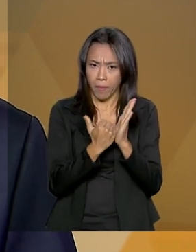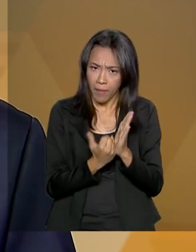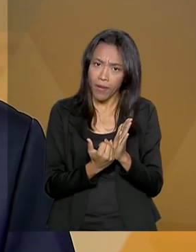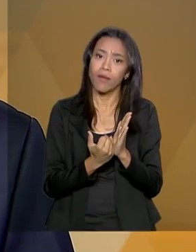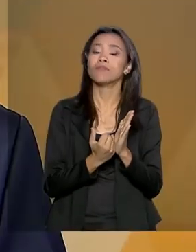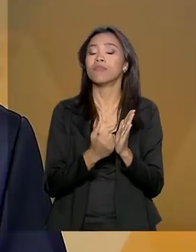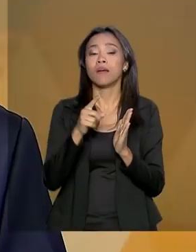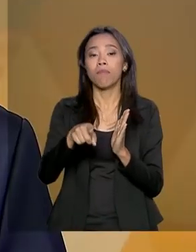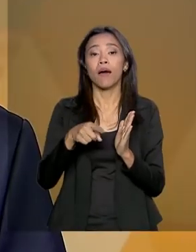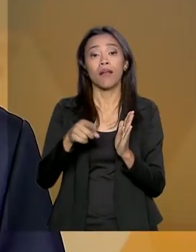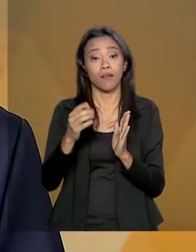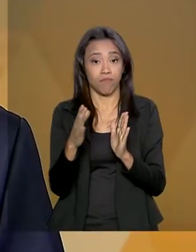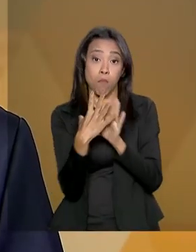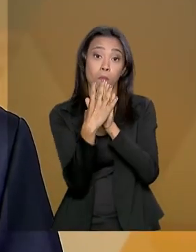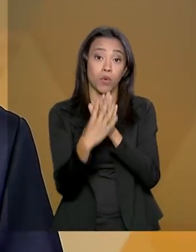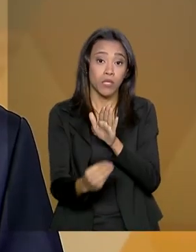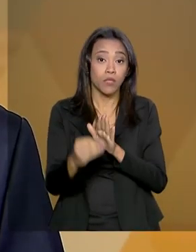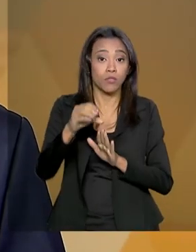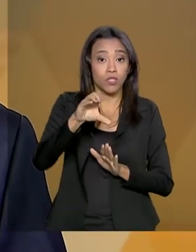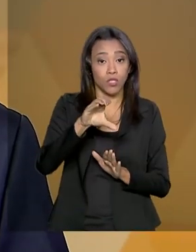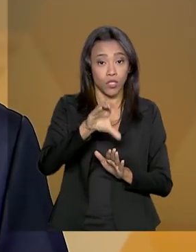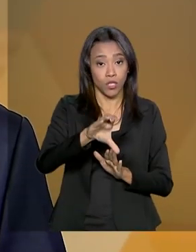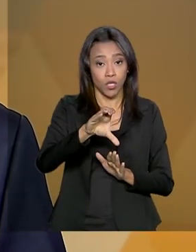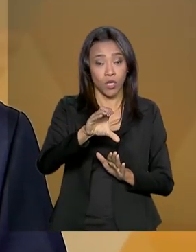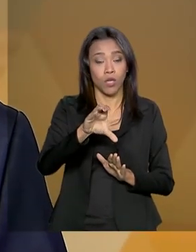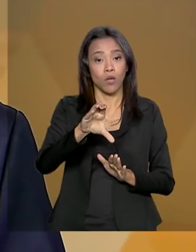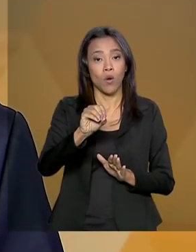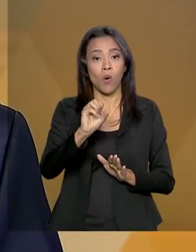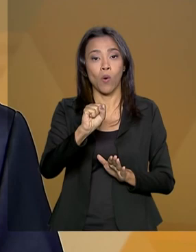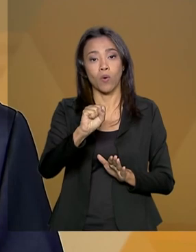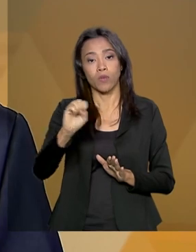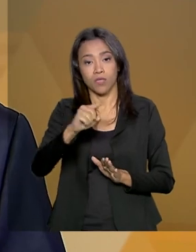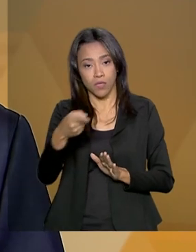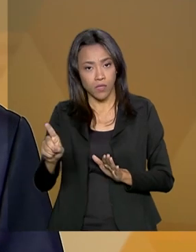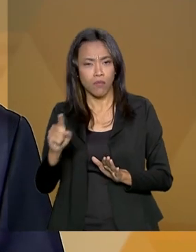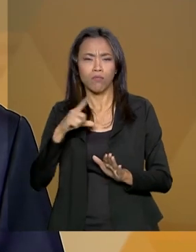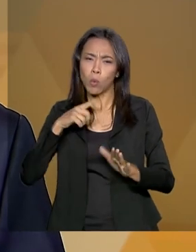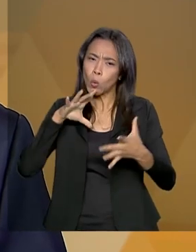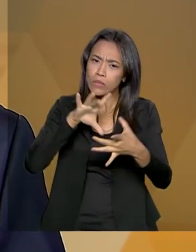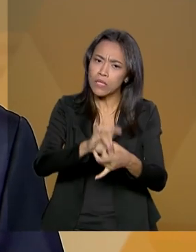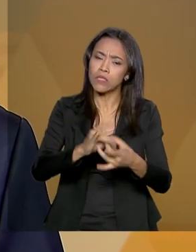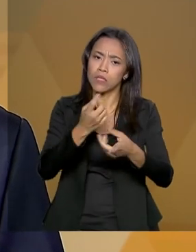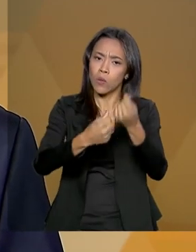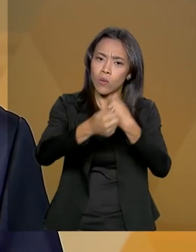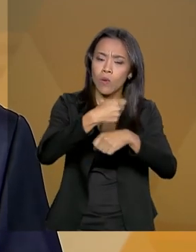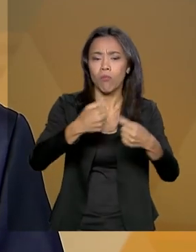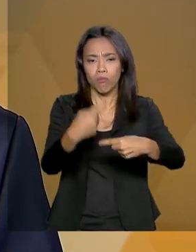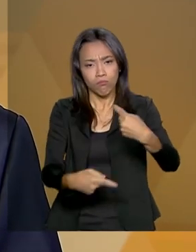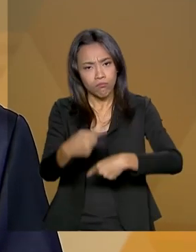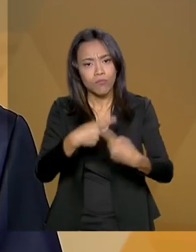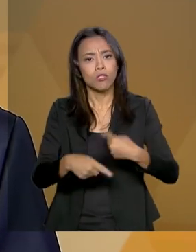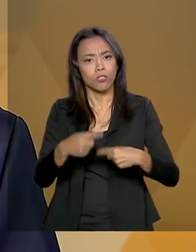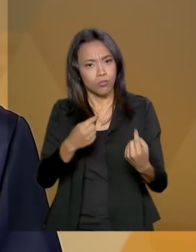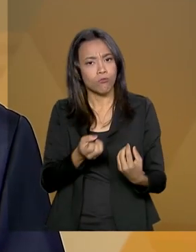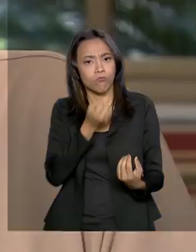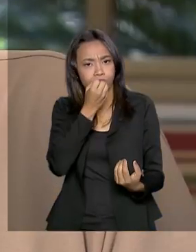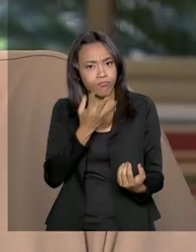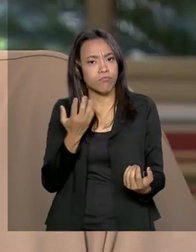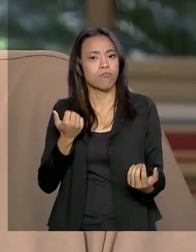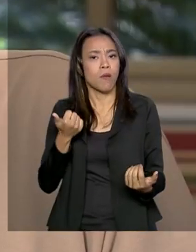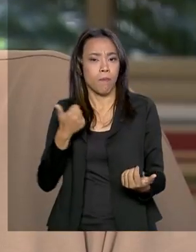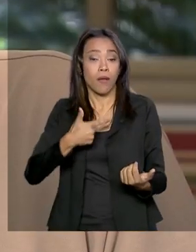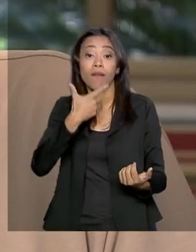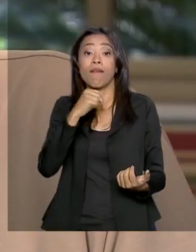no nosso país. Nós temos uma trajetória bem definida, um ambiente econômico e político favorável para os investidores estrangeiros no nosso país.